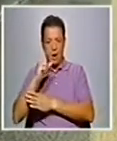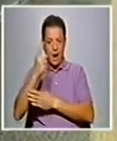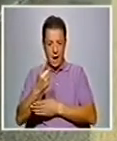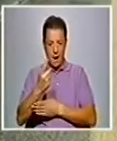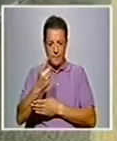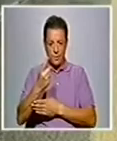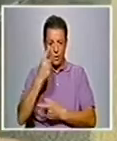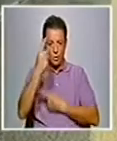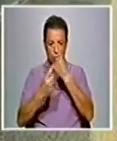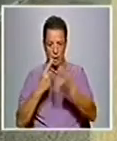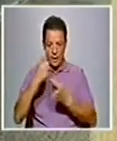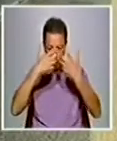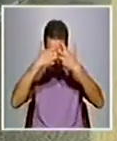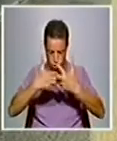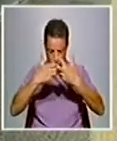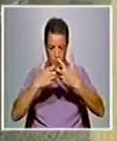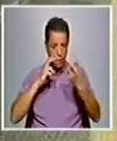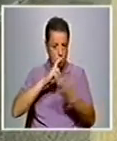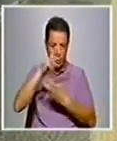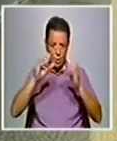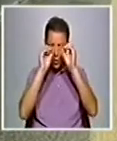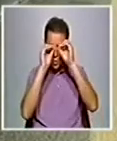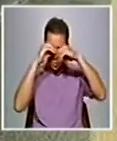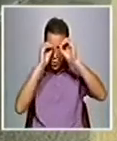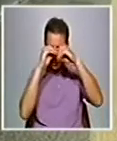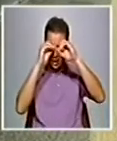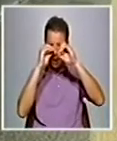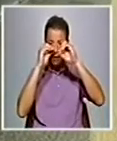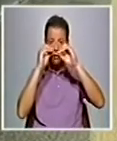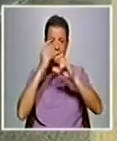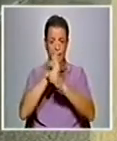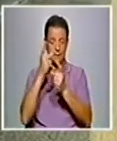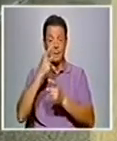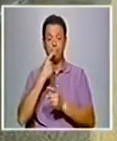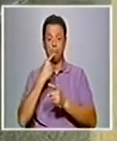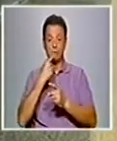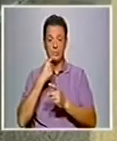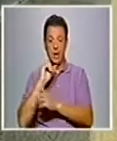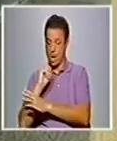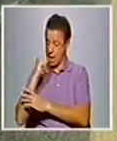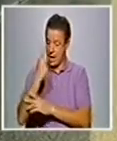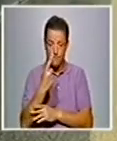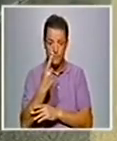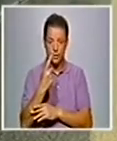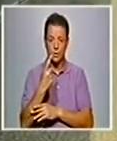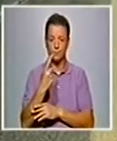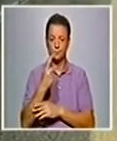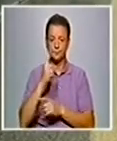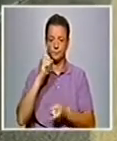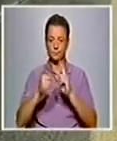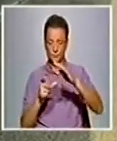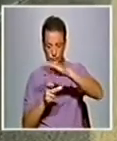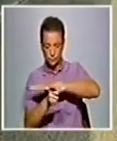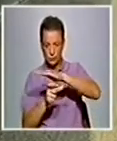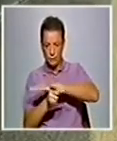em dia, têm qualquer dúvida, vão procurar no Google. E de facto, se querem perceber rapidamente o exercício, o se passa, o